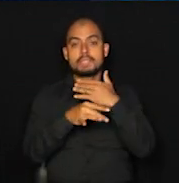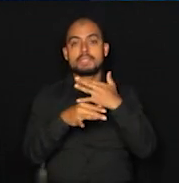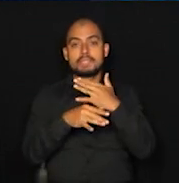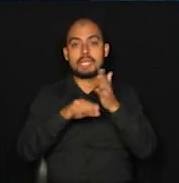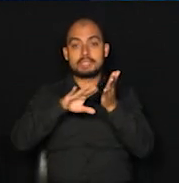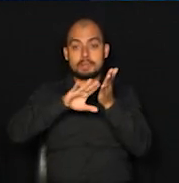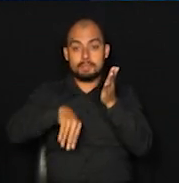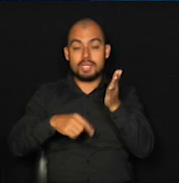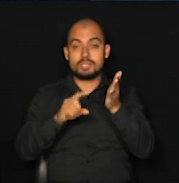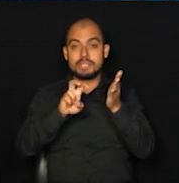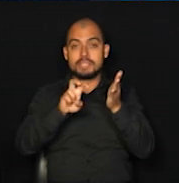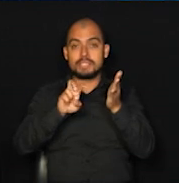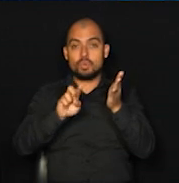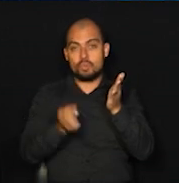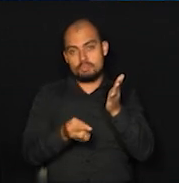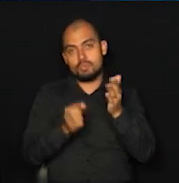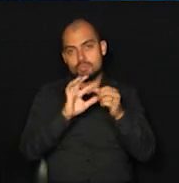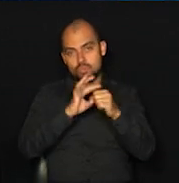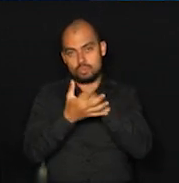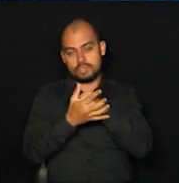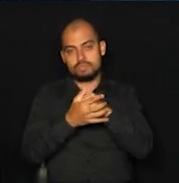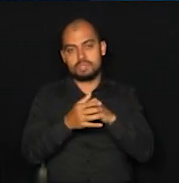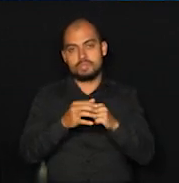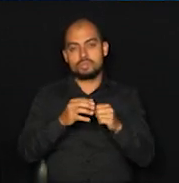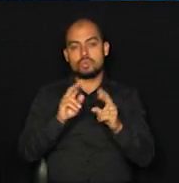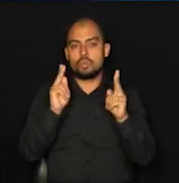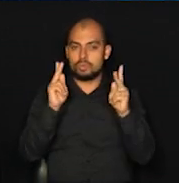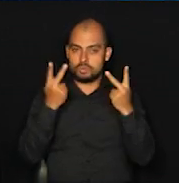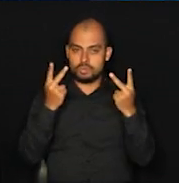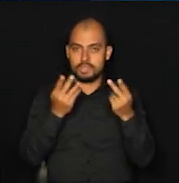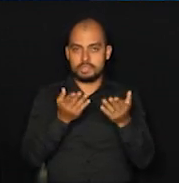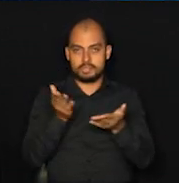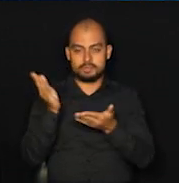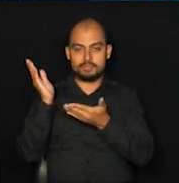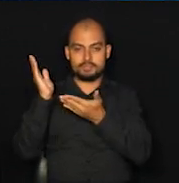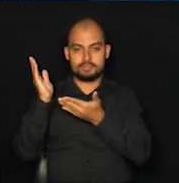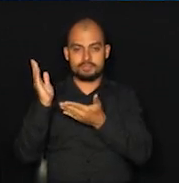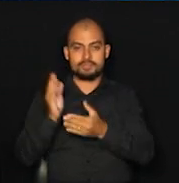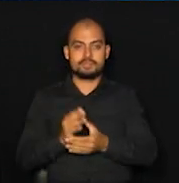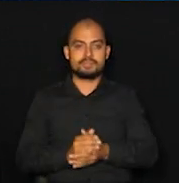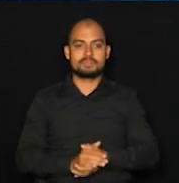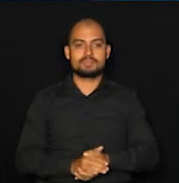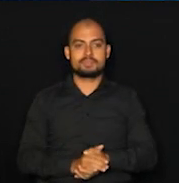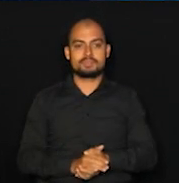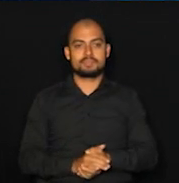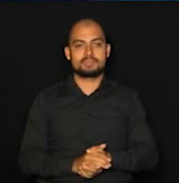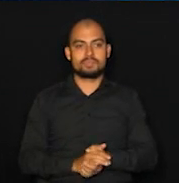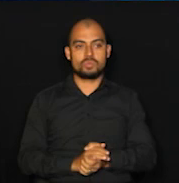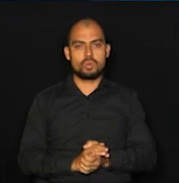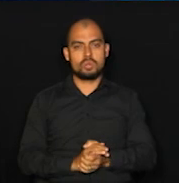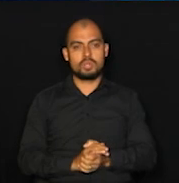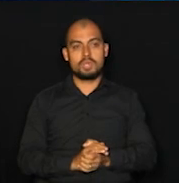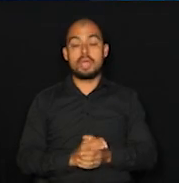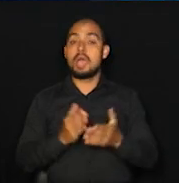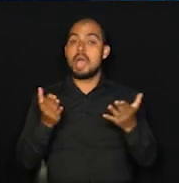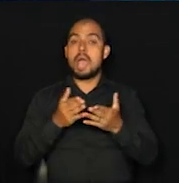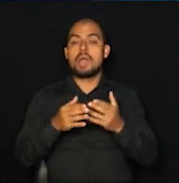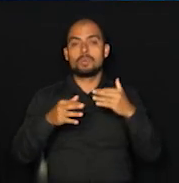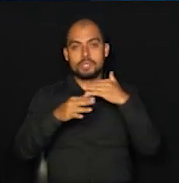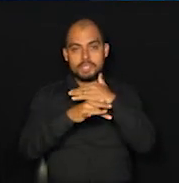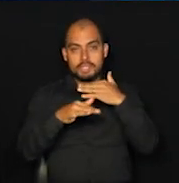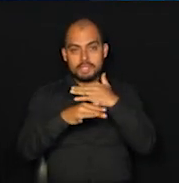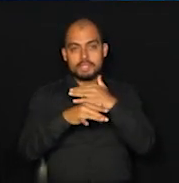menos de 5.000 casos da doença são Hortolândia, Paulínia, Valinhos, Vinhedo e todas até o final. Agora, gente vai falar